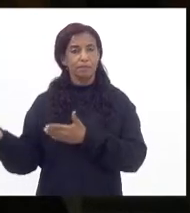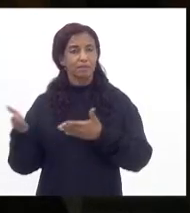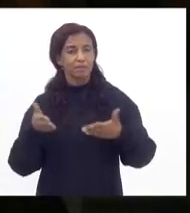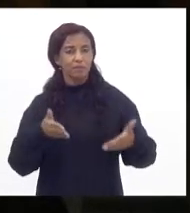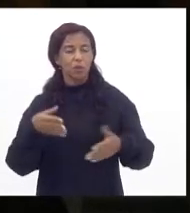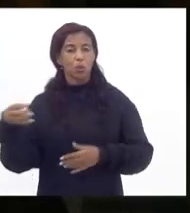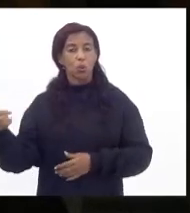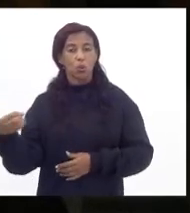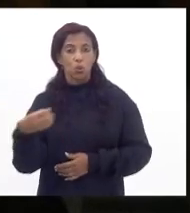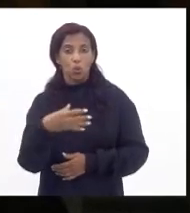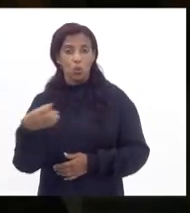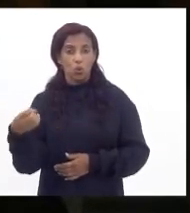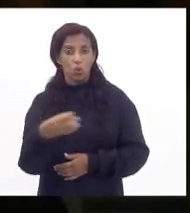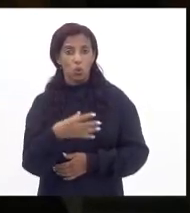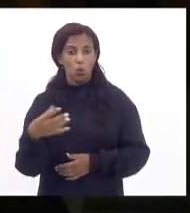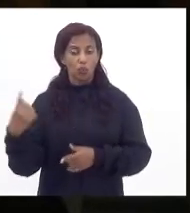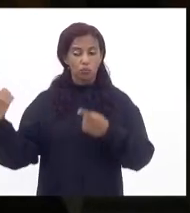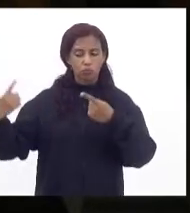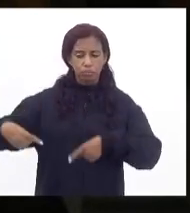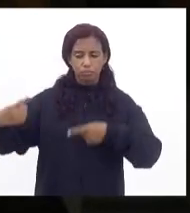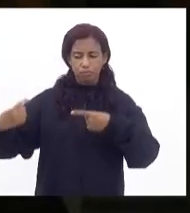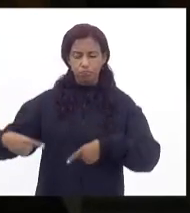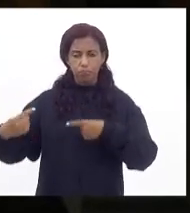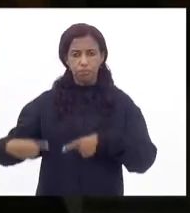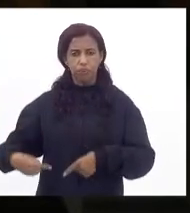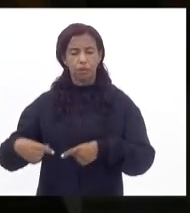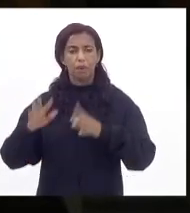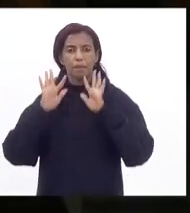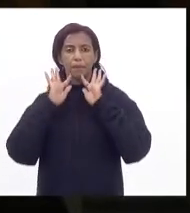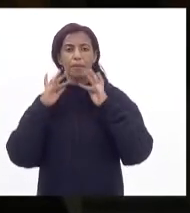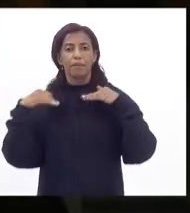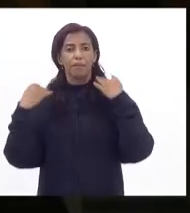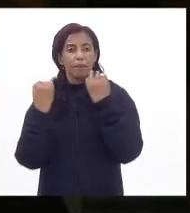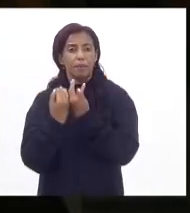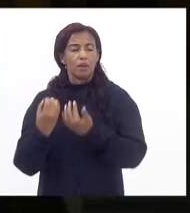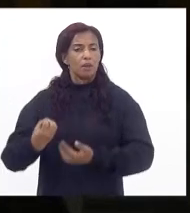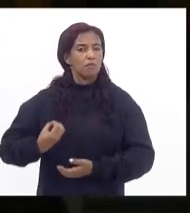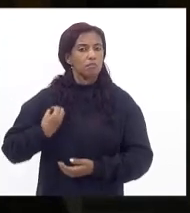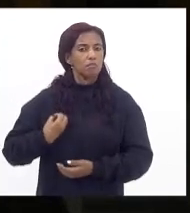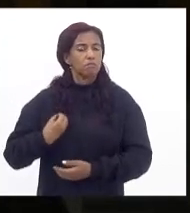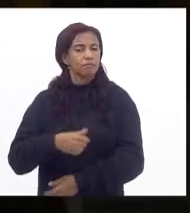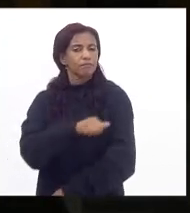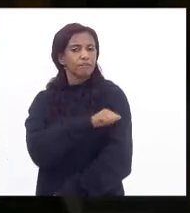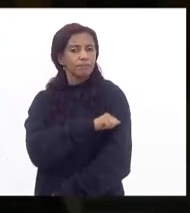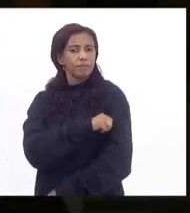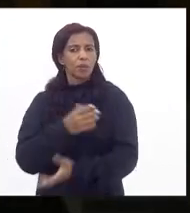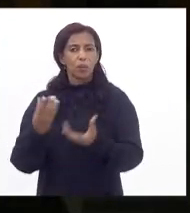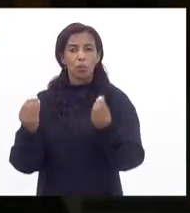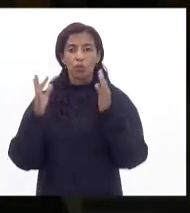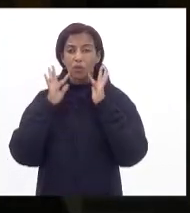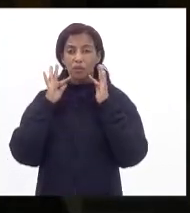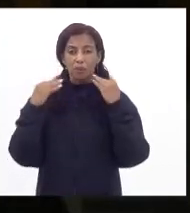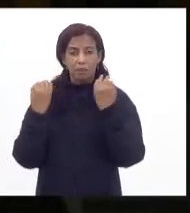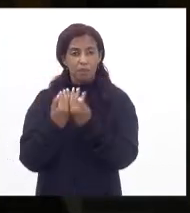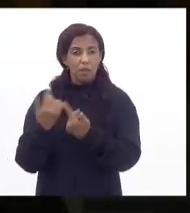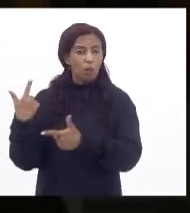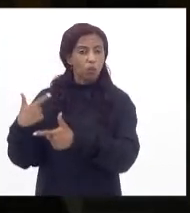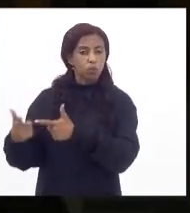novos arranjos para as famílias para as vidas dos estudantes muitas famílias estão passando fome